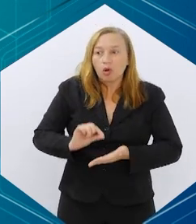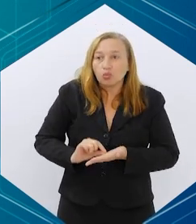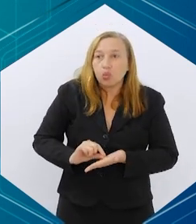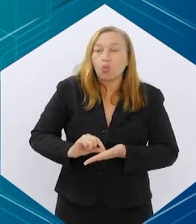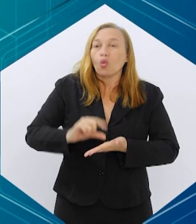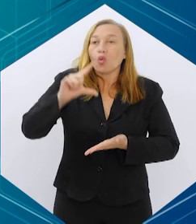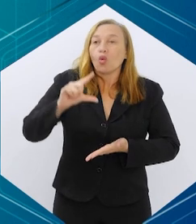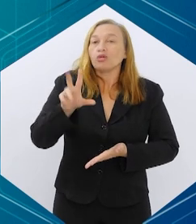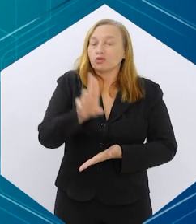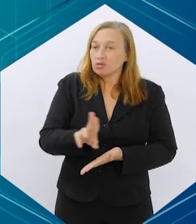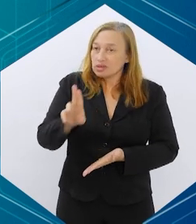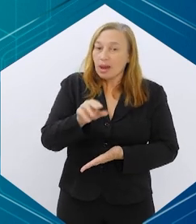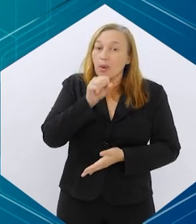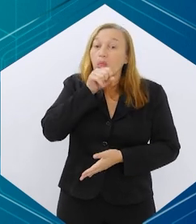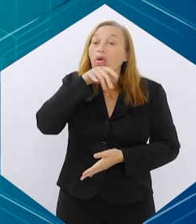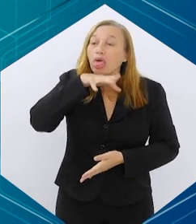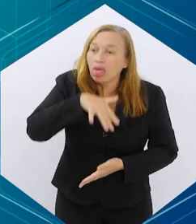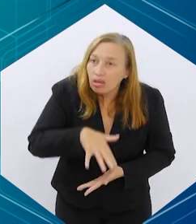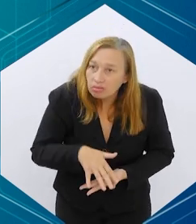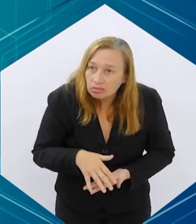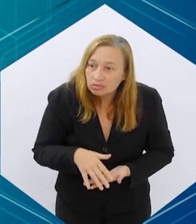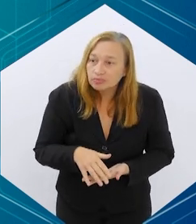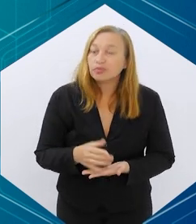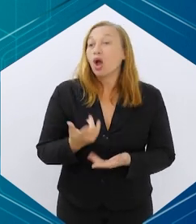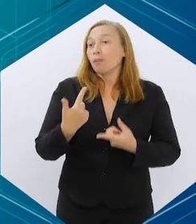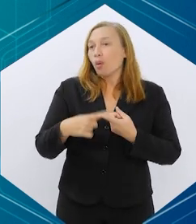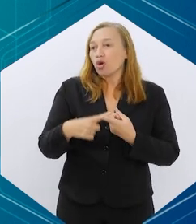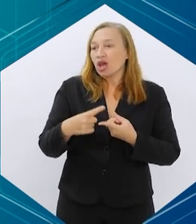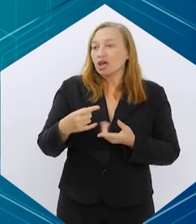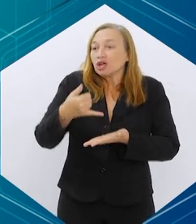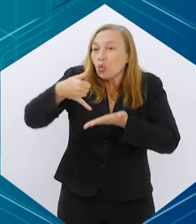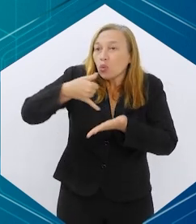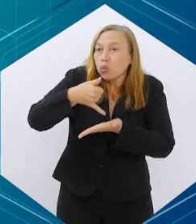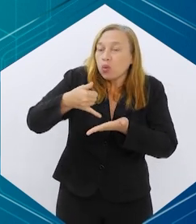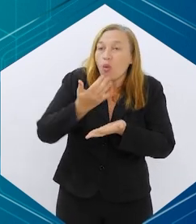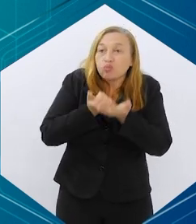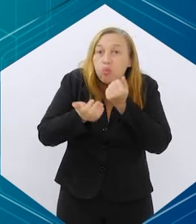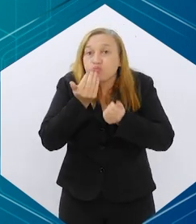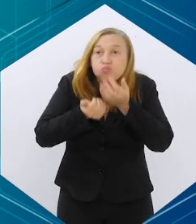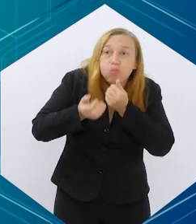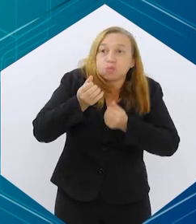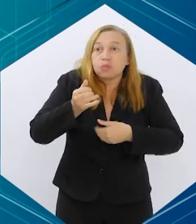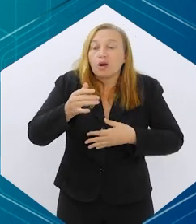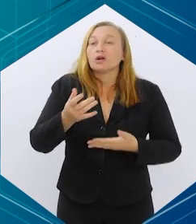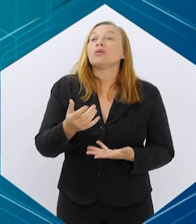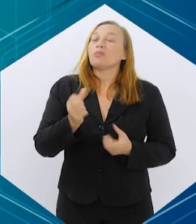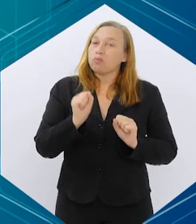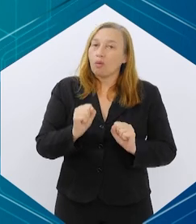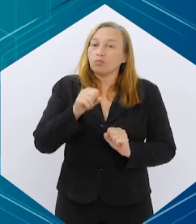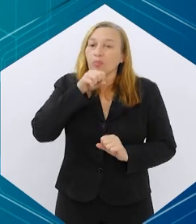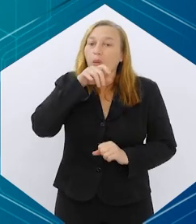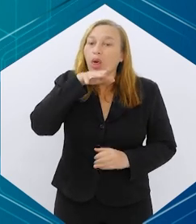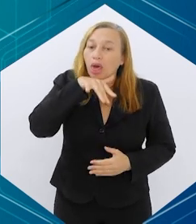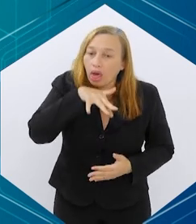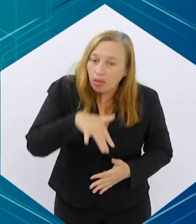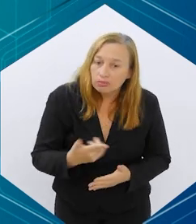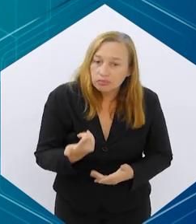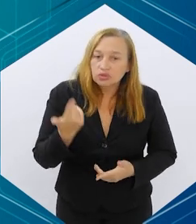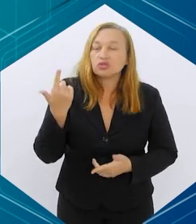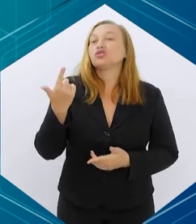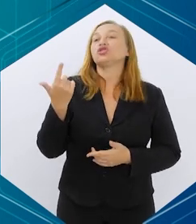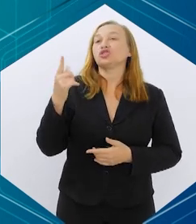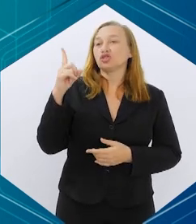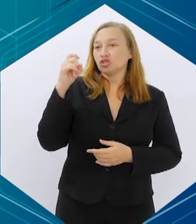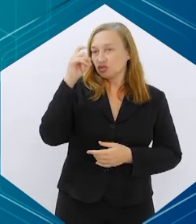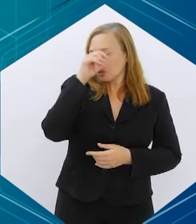aumente a questão do enjoo, porque o excesso de gordura da alimentação pode trazer uma dificuldade maior